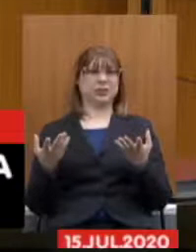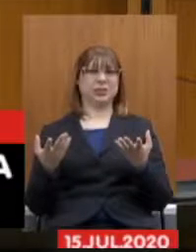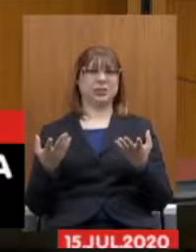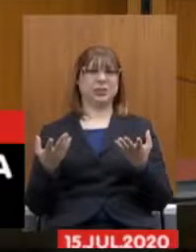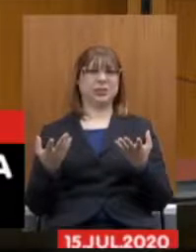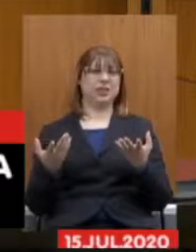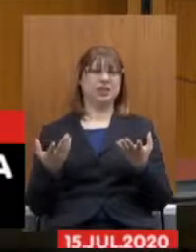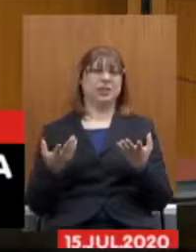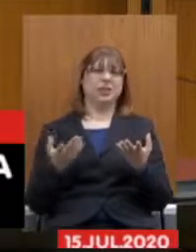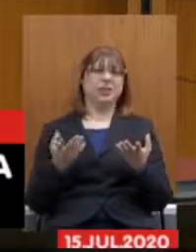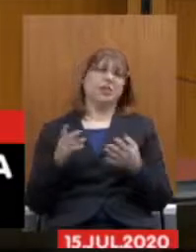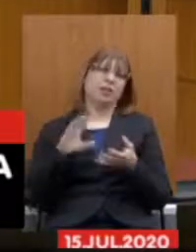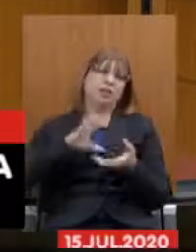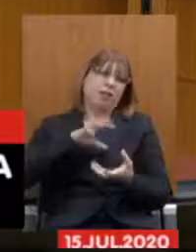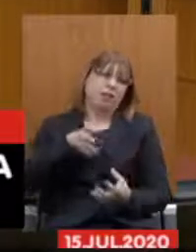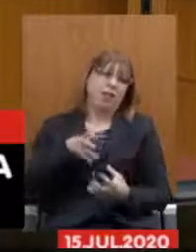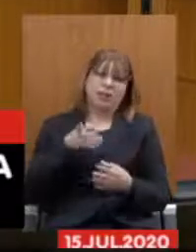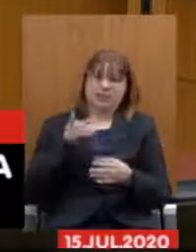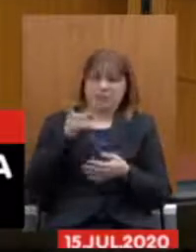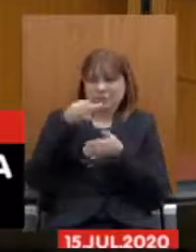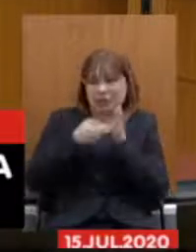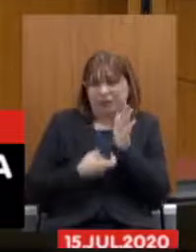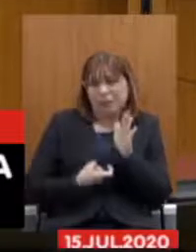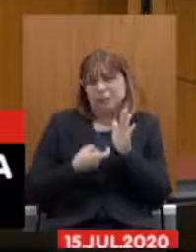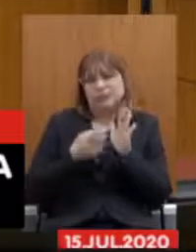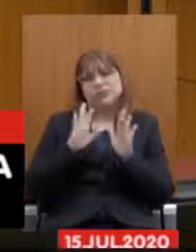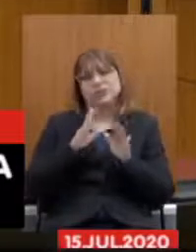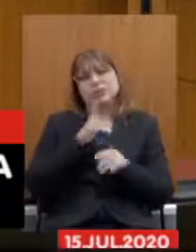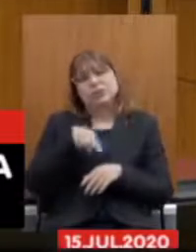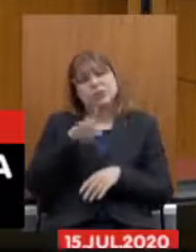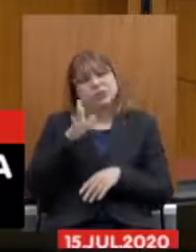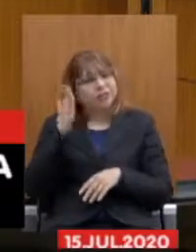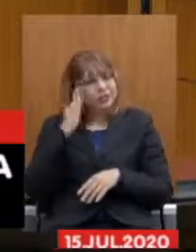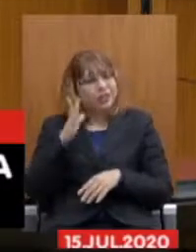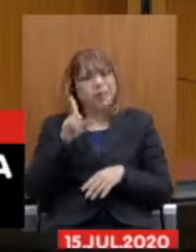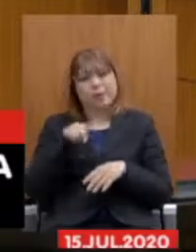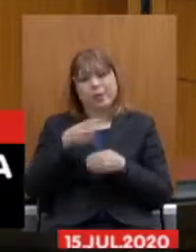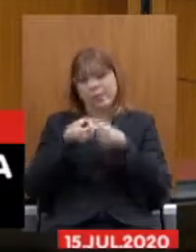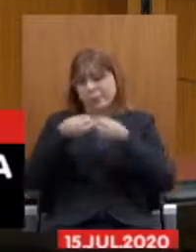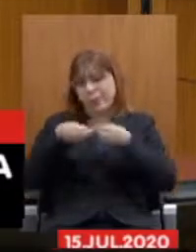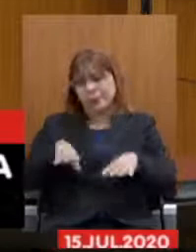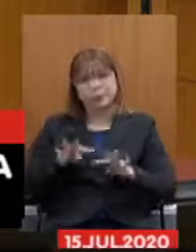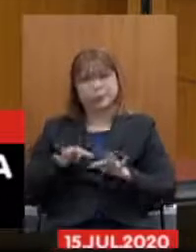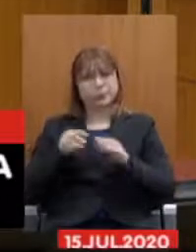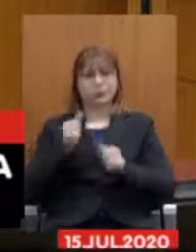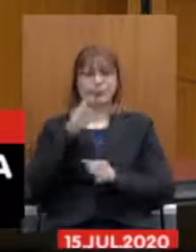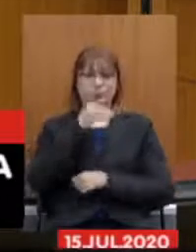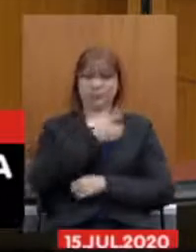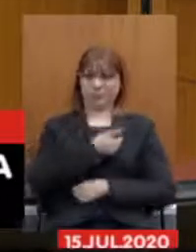técnicas da reforma, que todo mundo sabe que ela é extremamente prejudicial para o servidor,